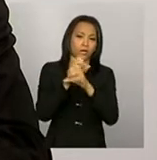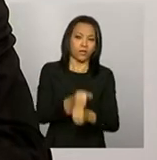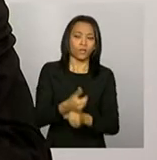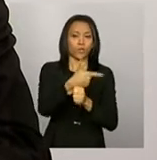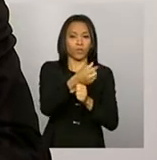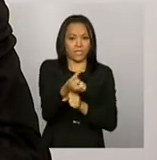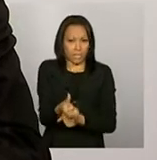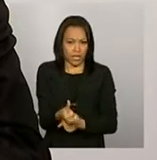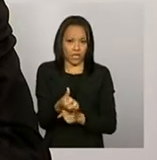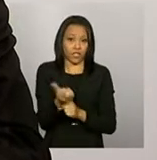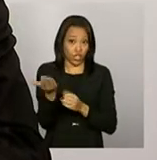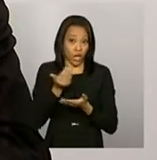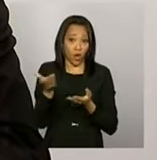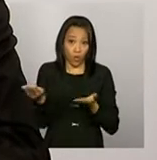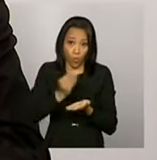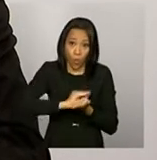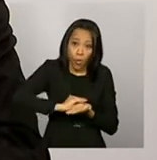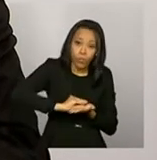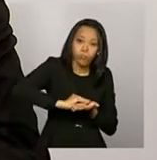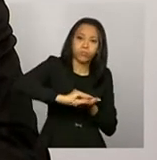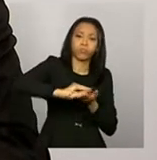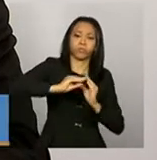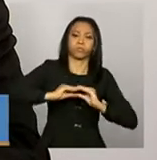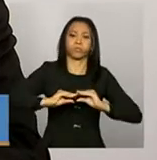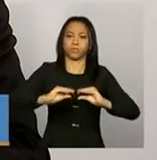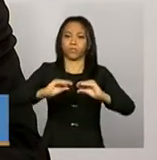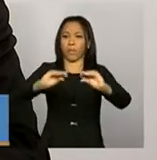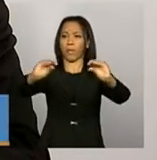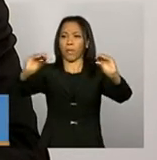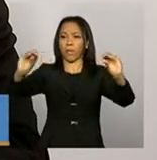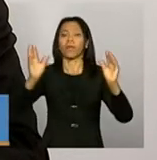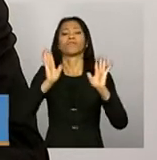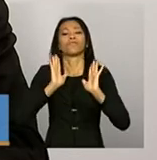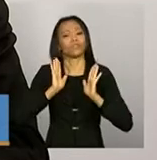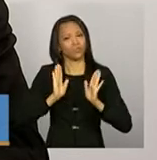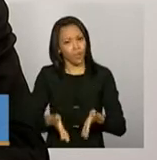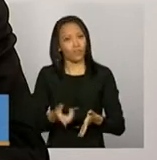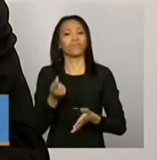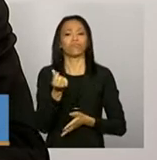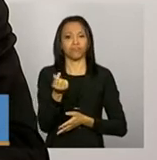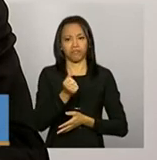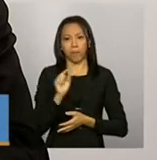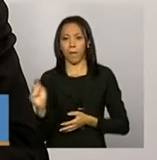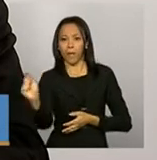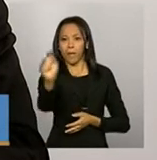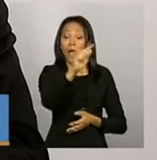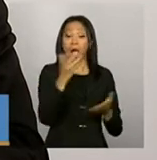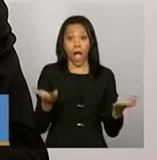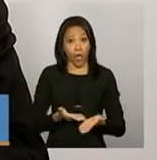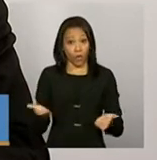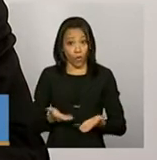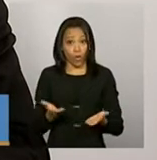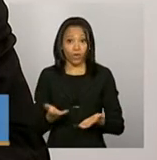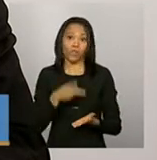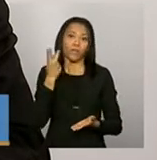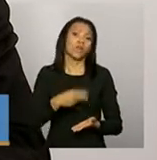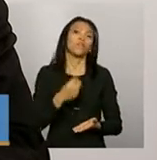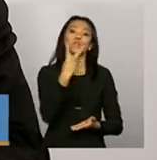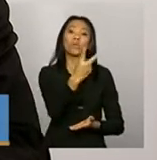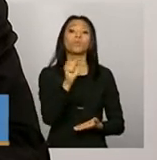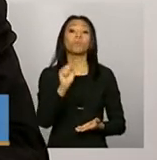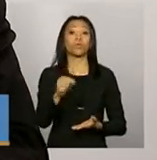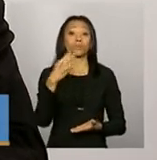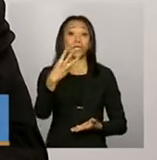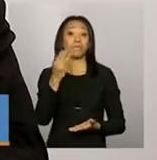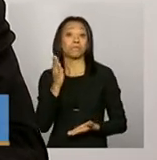transferências, um volume de recursos significativo já foi transferido. Nós estamos falando agora de recursos na casa de 2,3